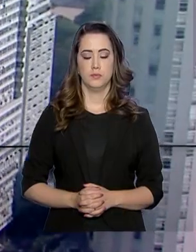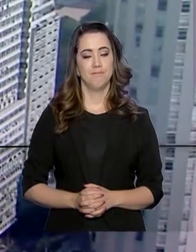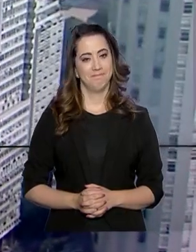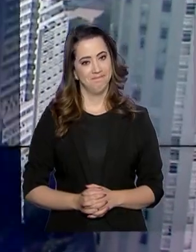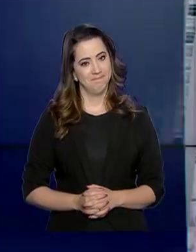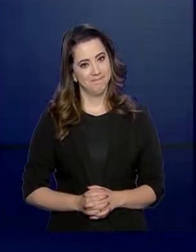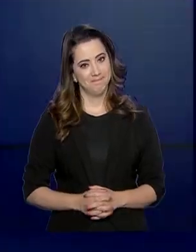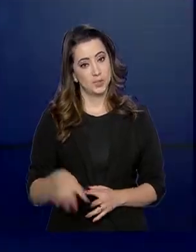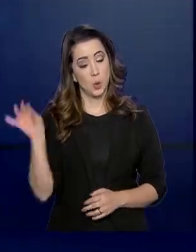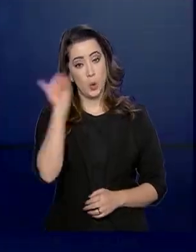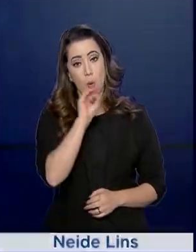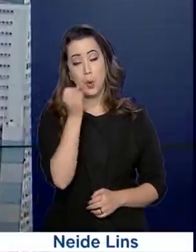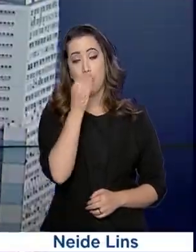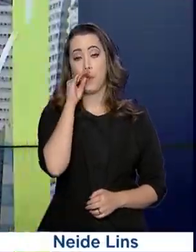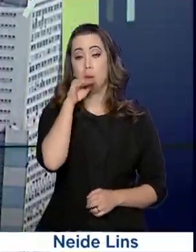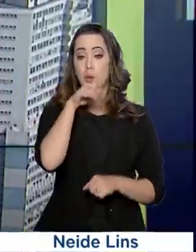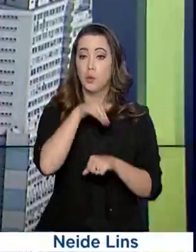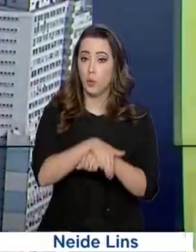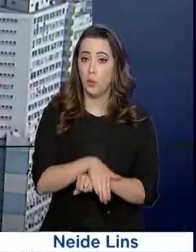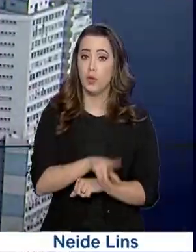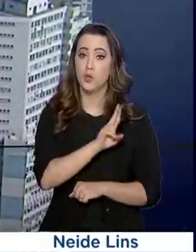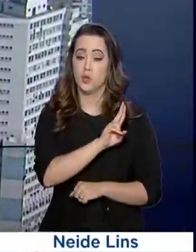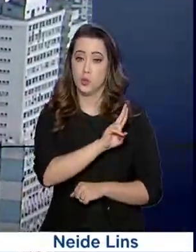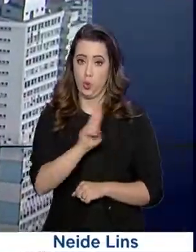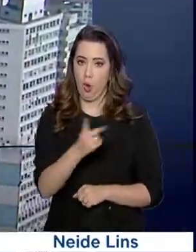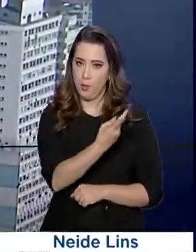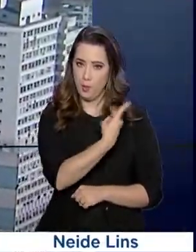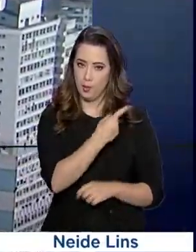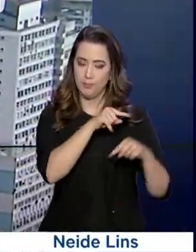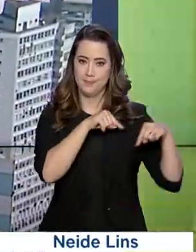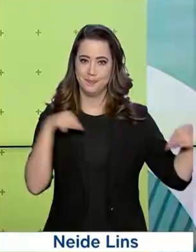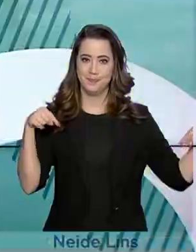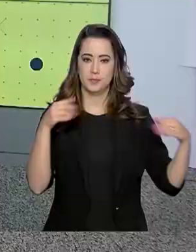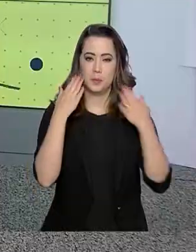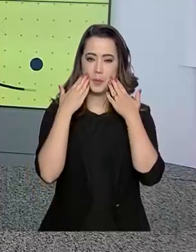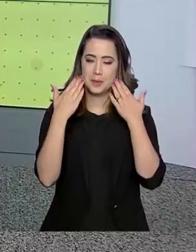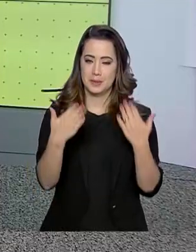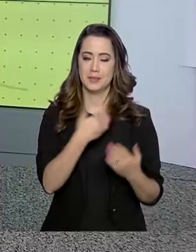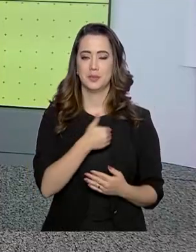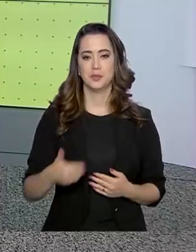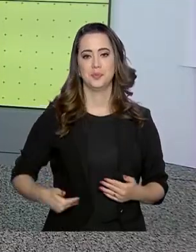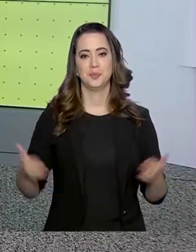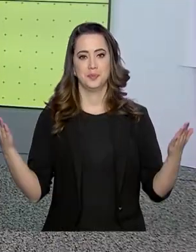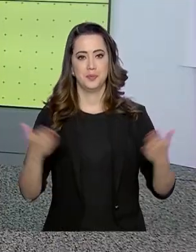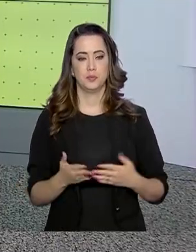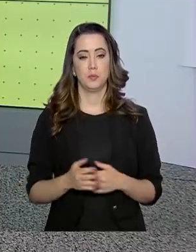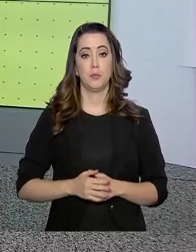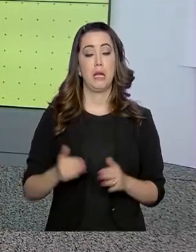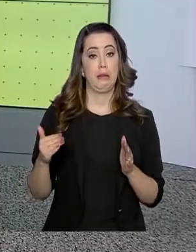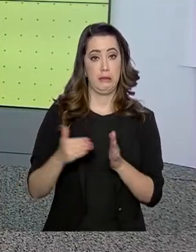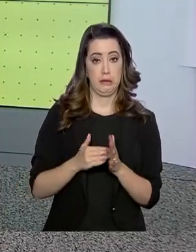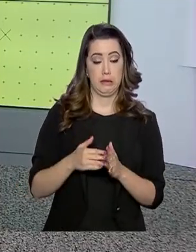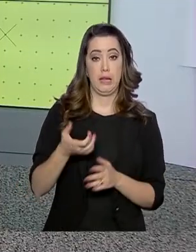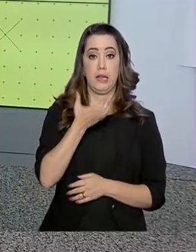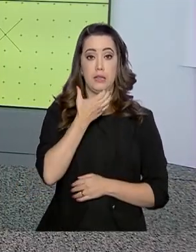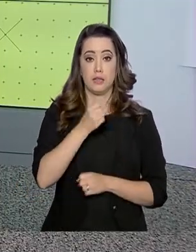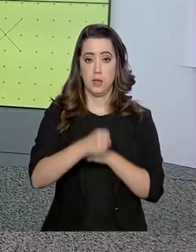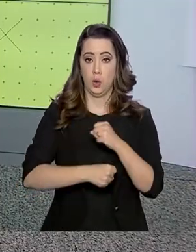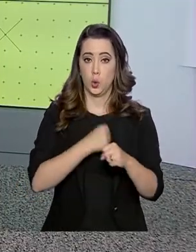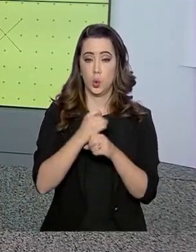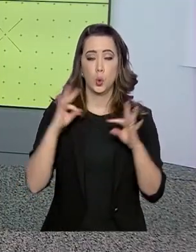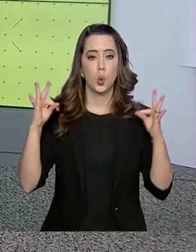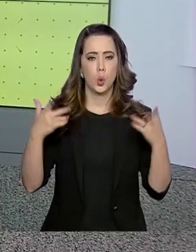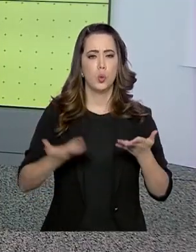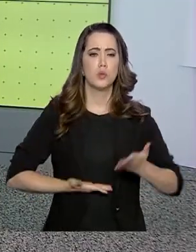Olá, boa noite, eu sou Lilian Reis e já está no ar o Governo Agora. Até dezembro do ano que vem, todos os